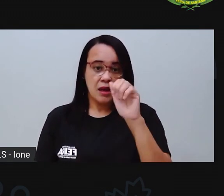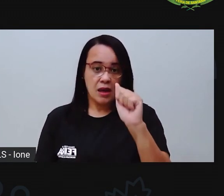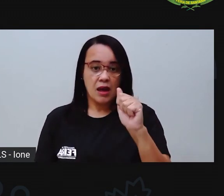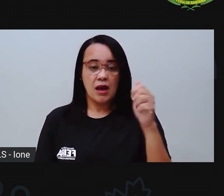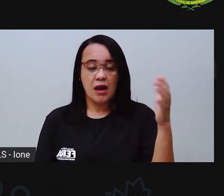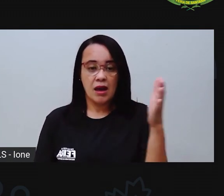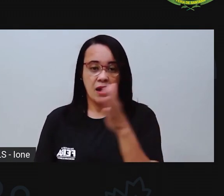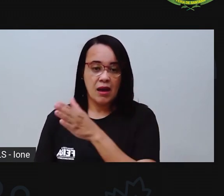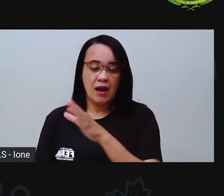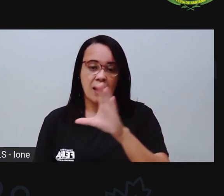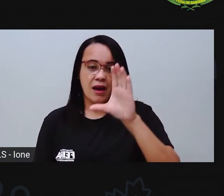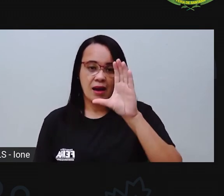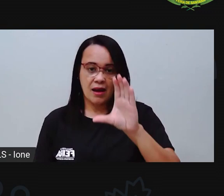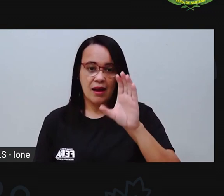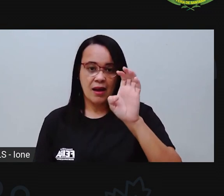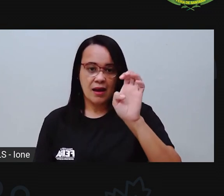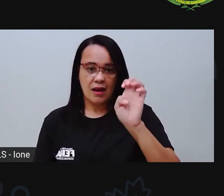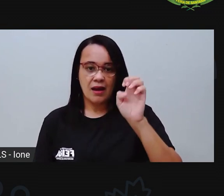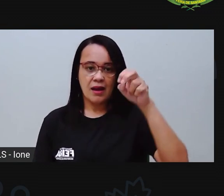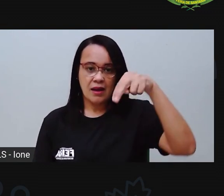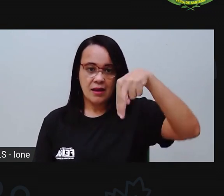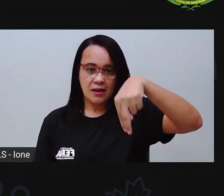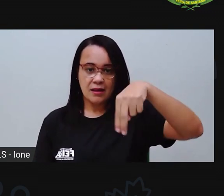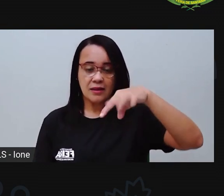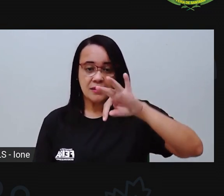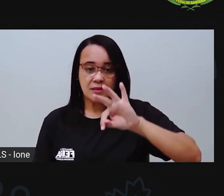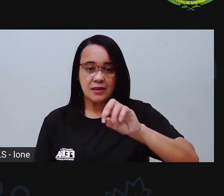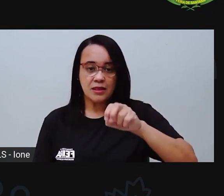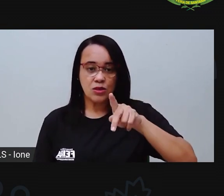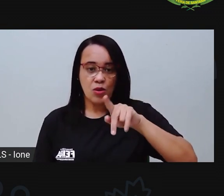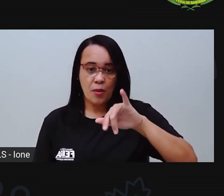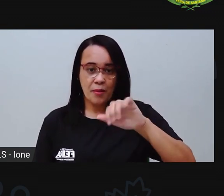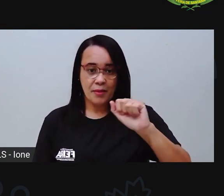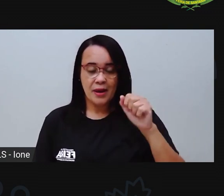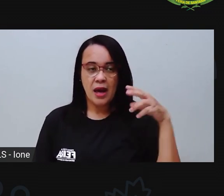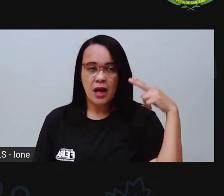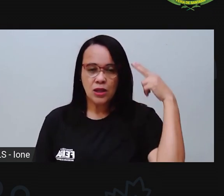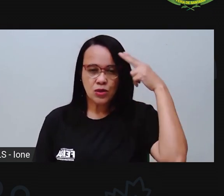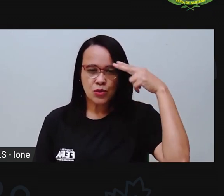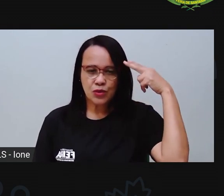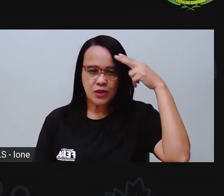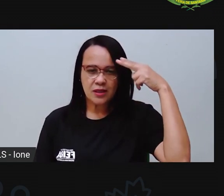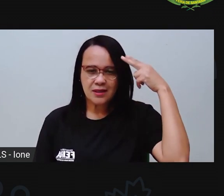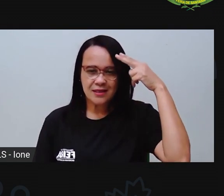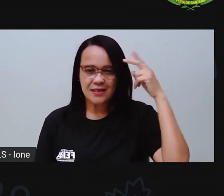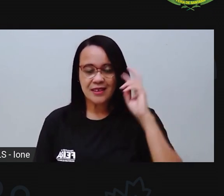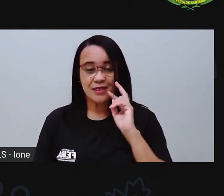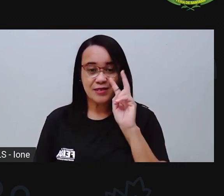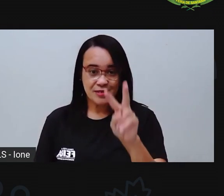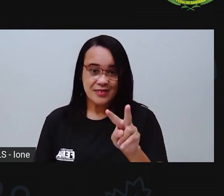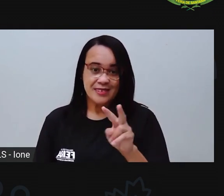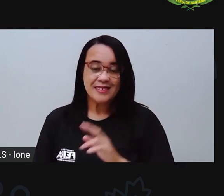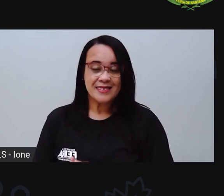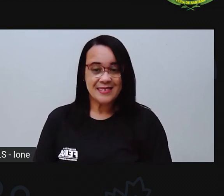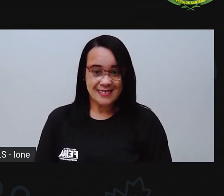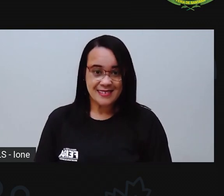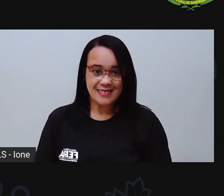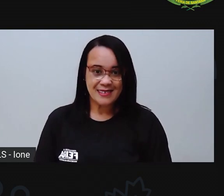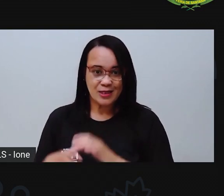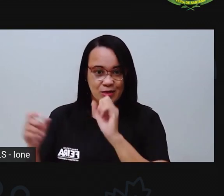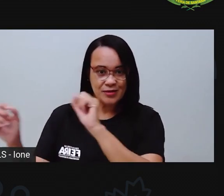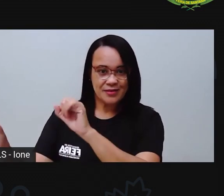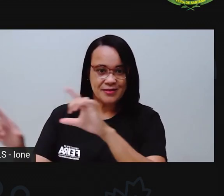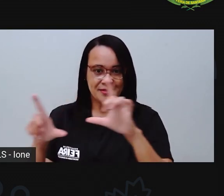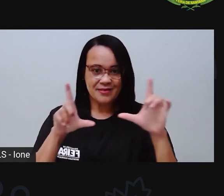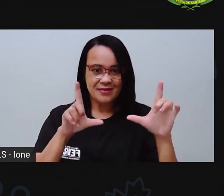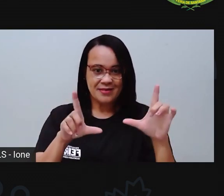sonhava. O que será que essa Simpopeia sonhava? Vamos lá conhecer. Pronto, a Pró já colocou aqui o slide para vocês.